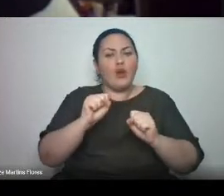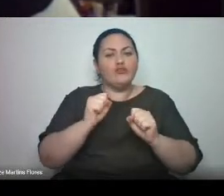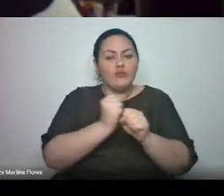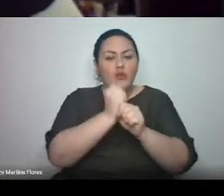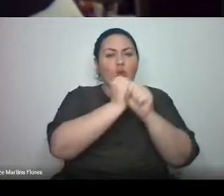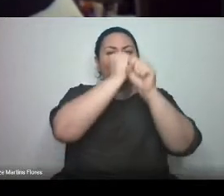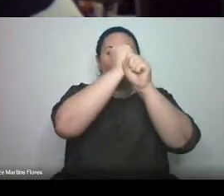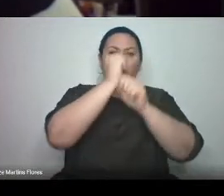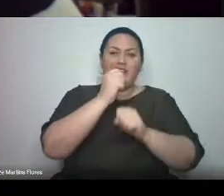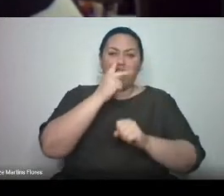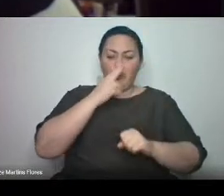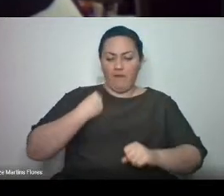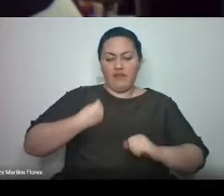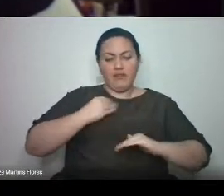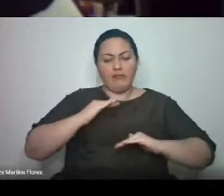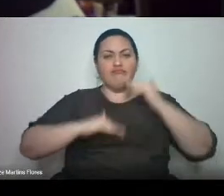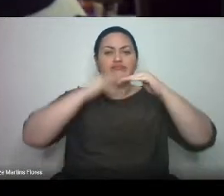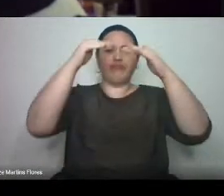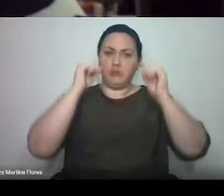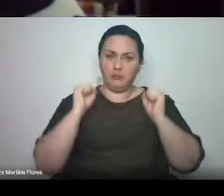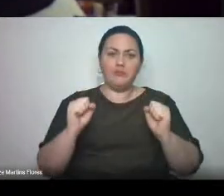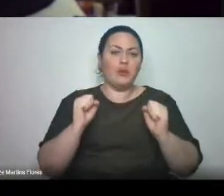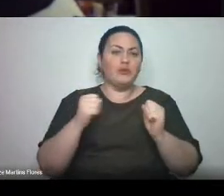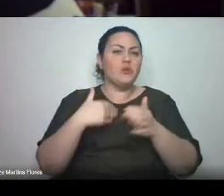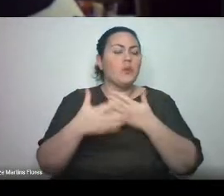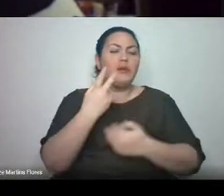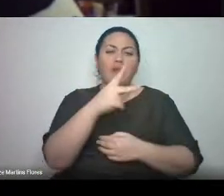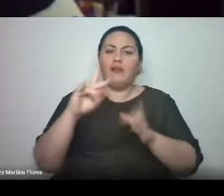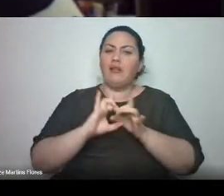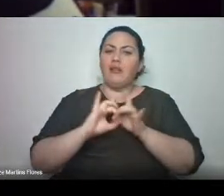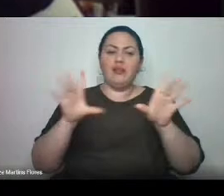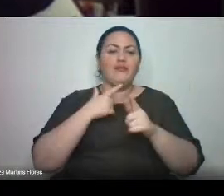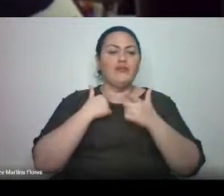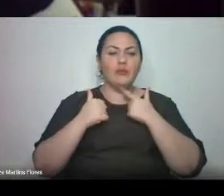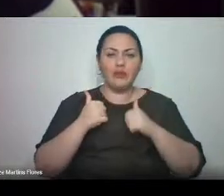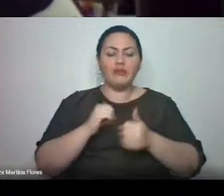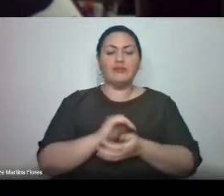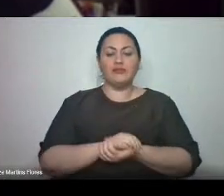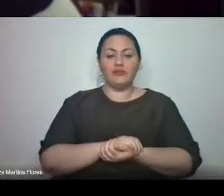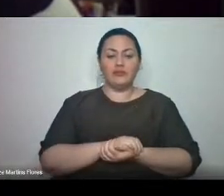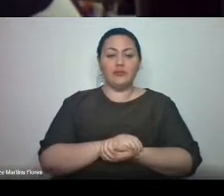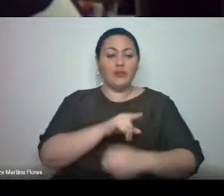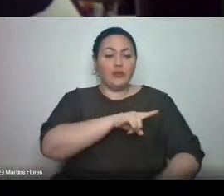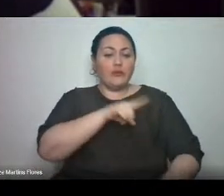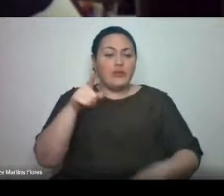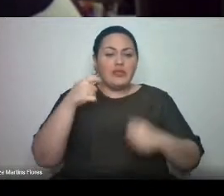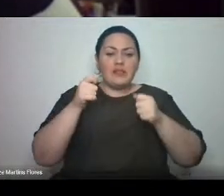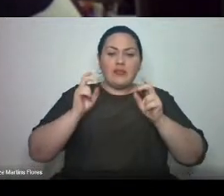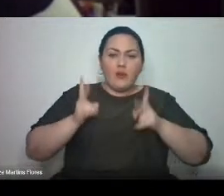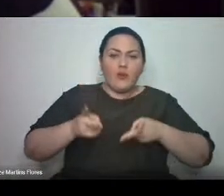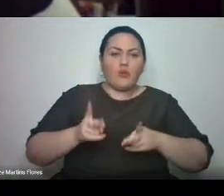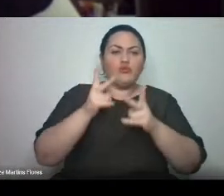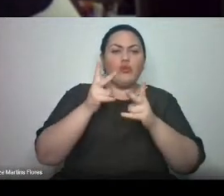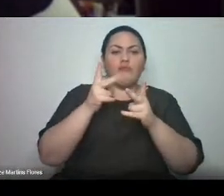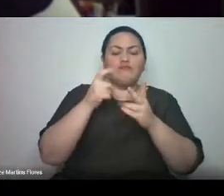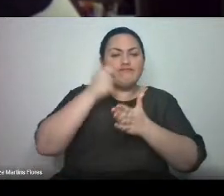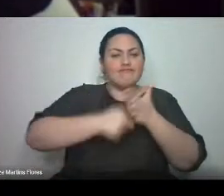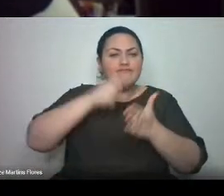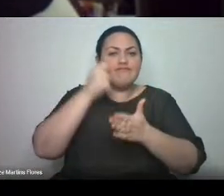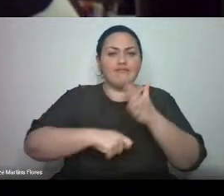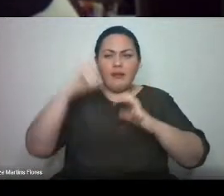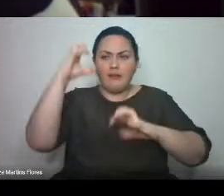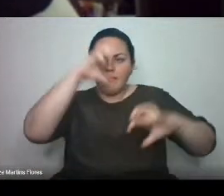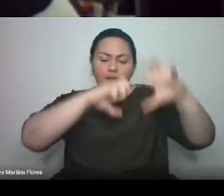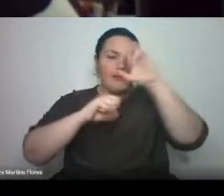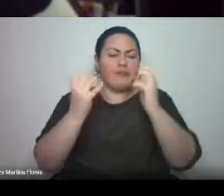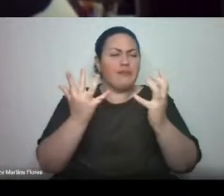quiserem. Cabe a vocês a busca incensante, continuada e maravilhosa pelo conhecimento científico. Cabe